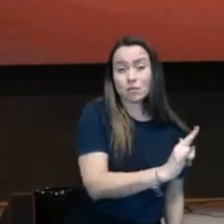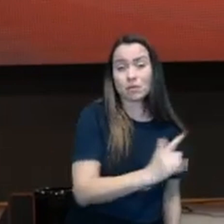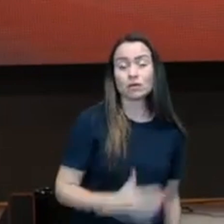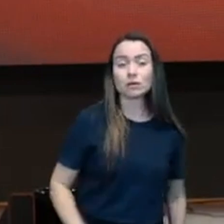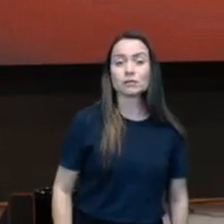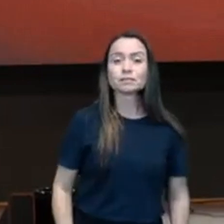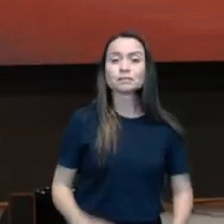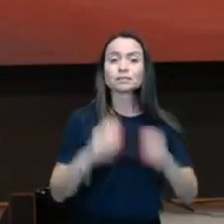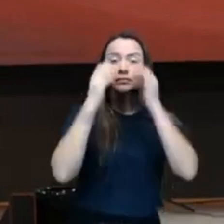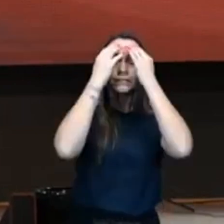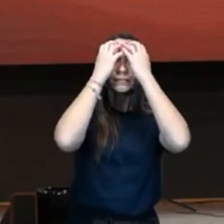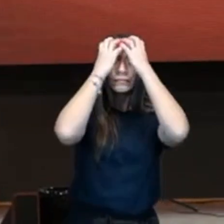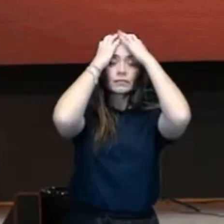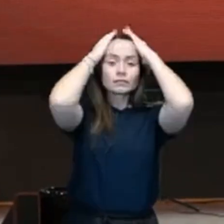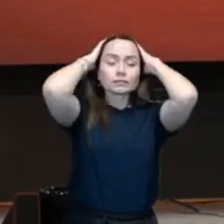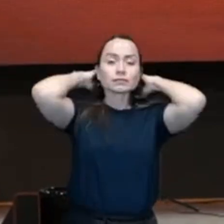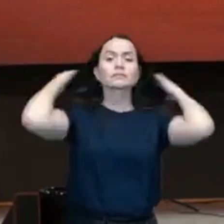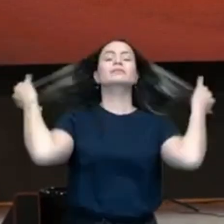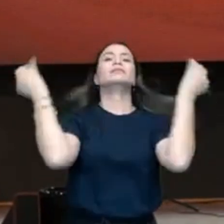Dificilmente isso acontece.